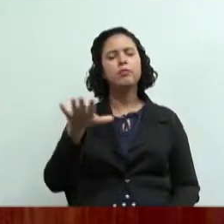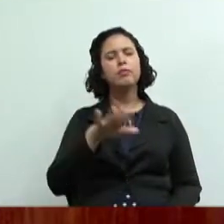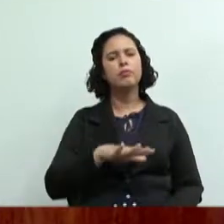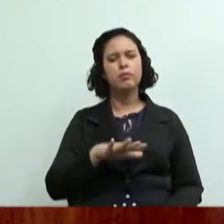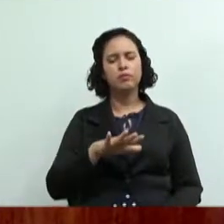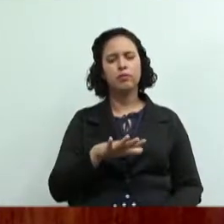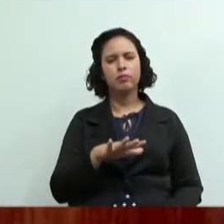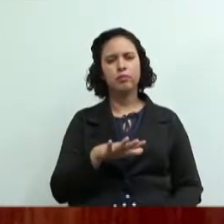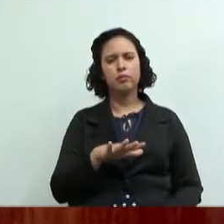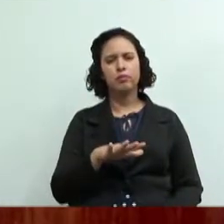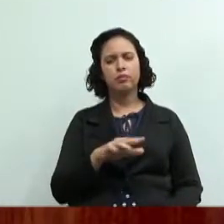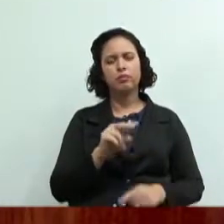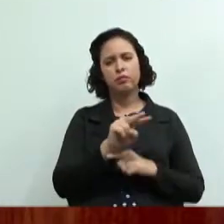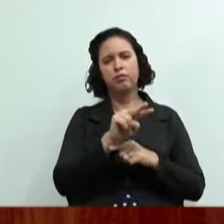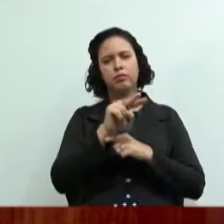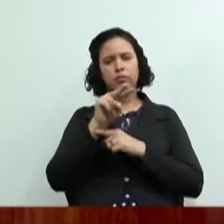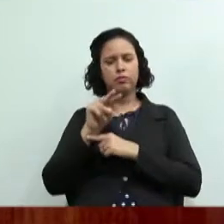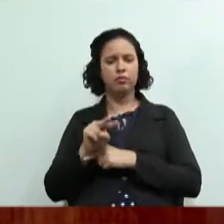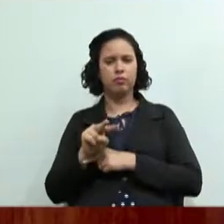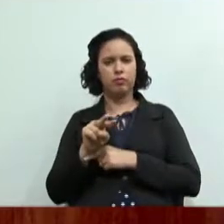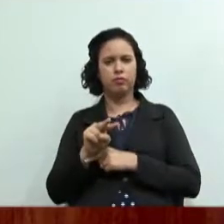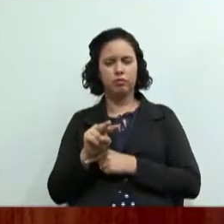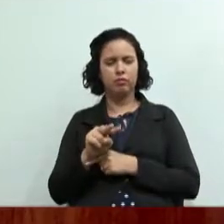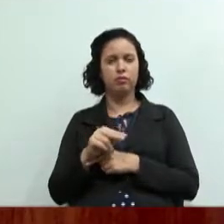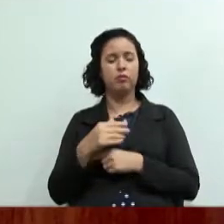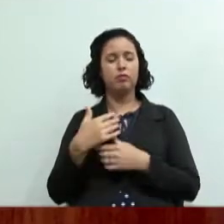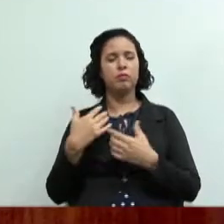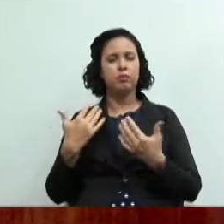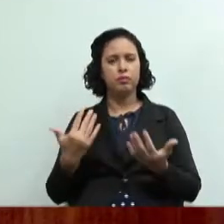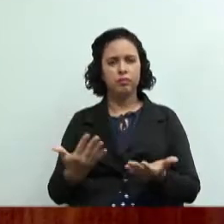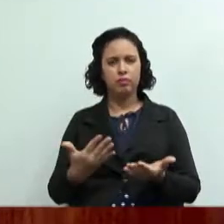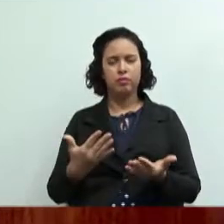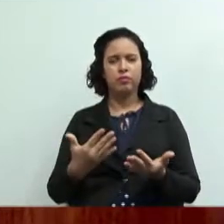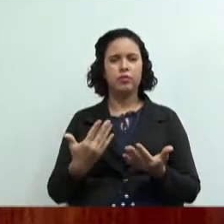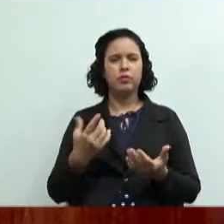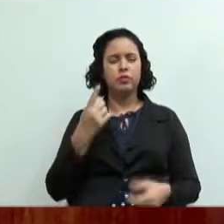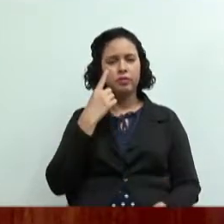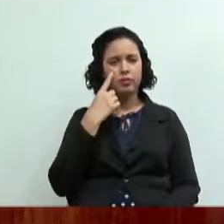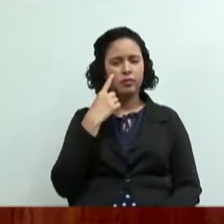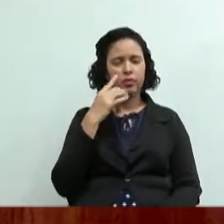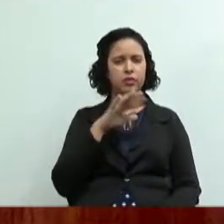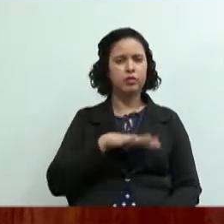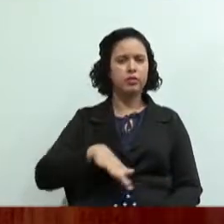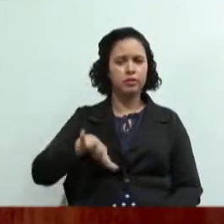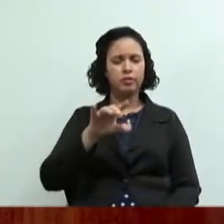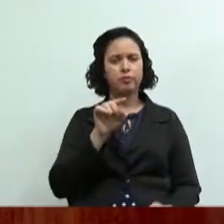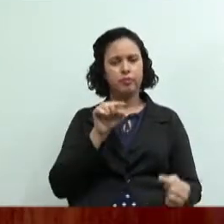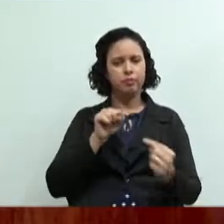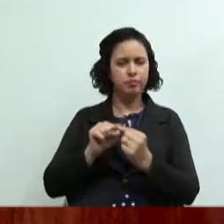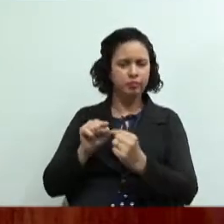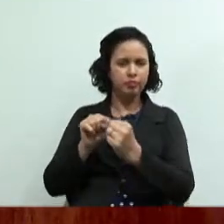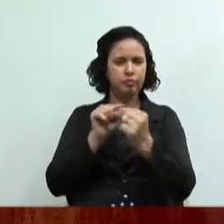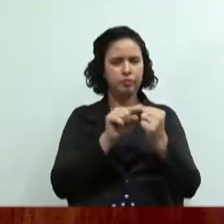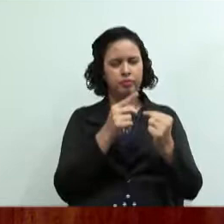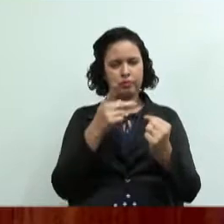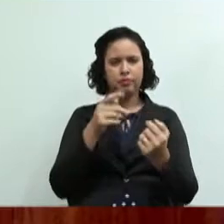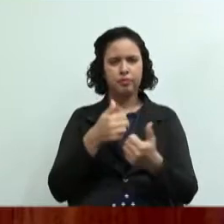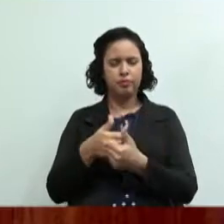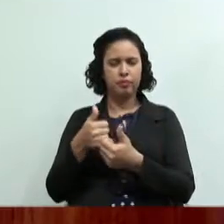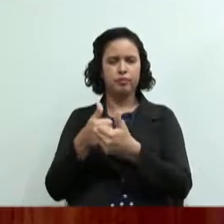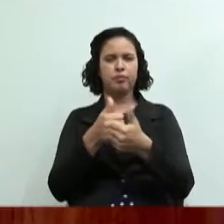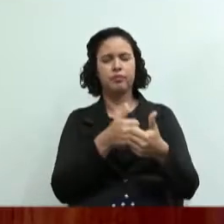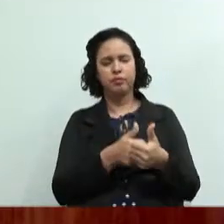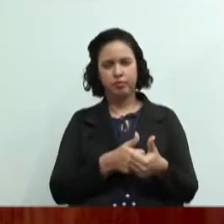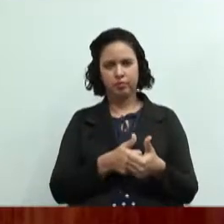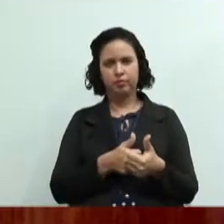financiamentos etc enfim vocês vão ver que ramo seria mais interessante para a região de vocês a